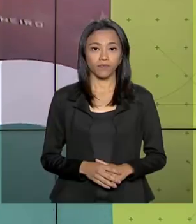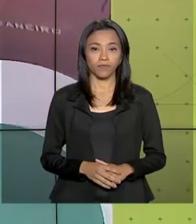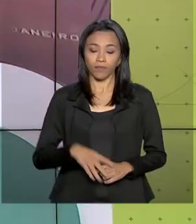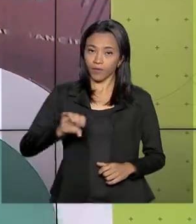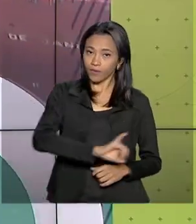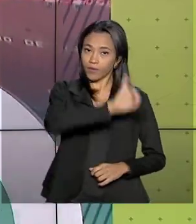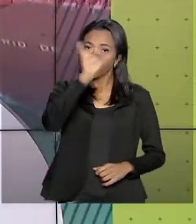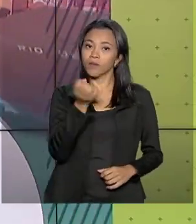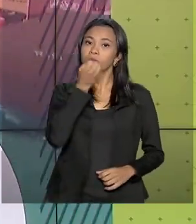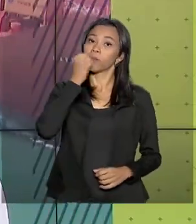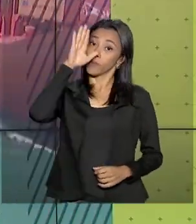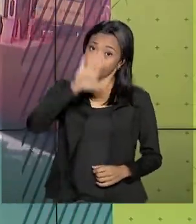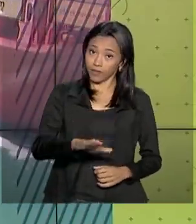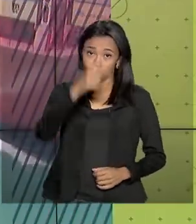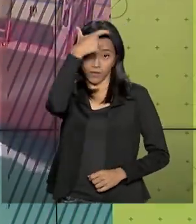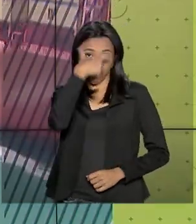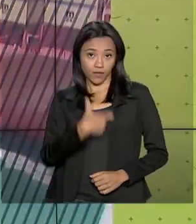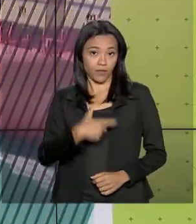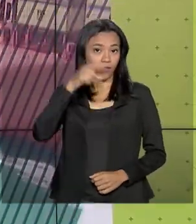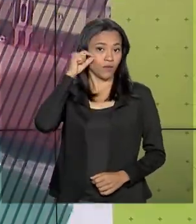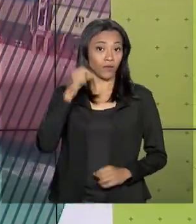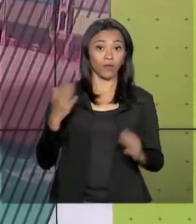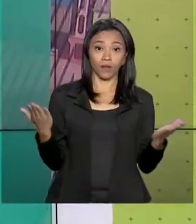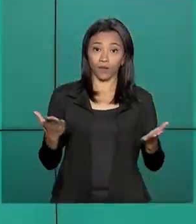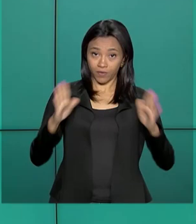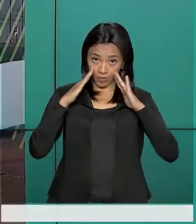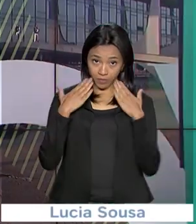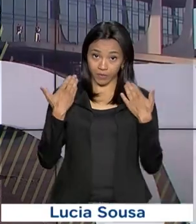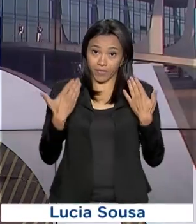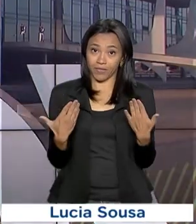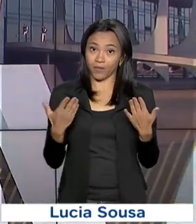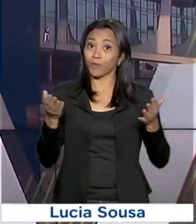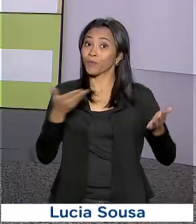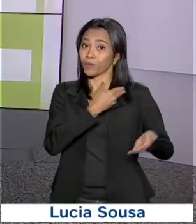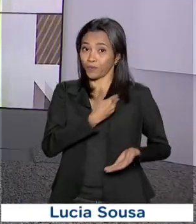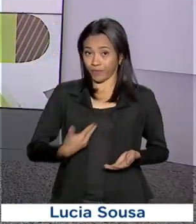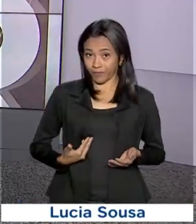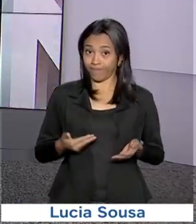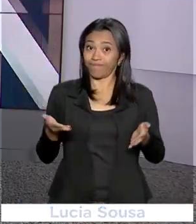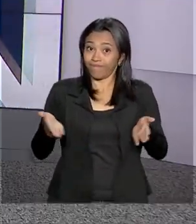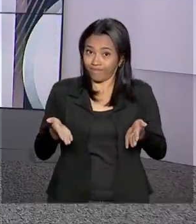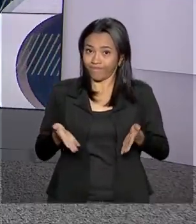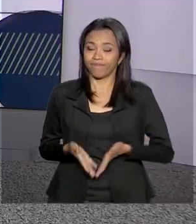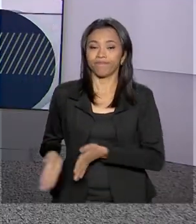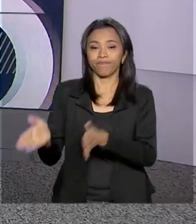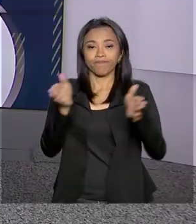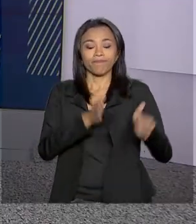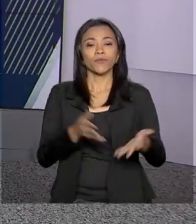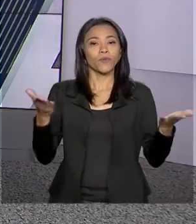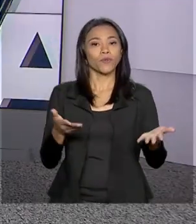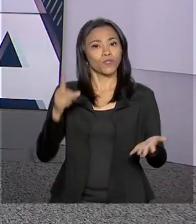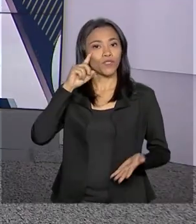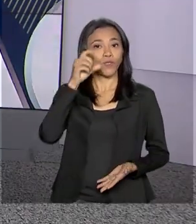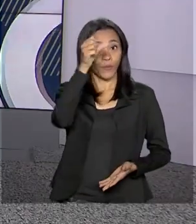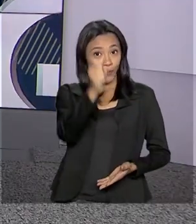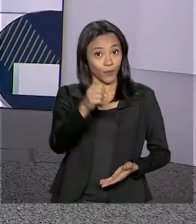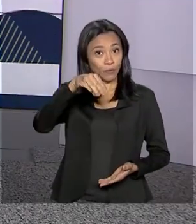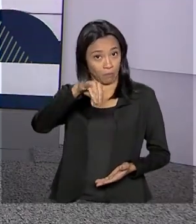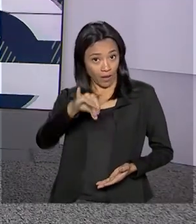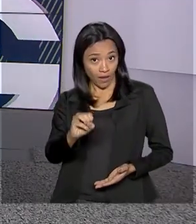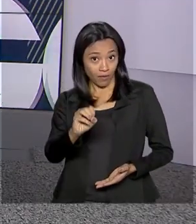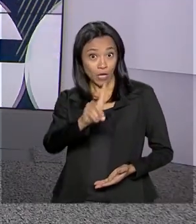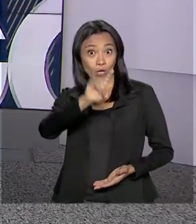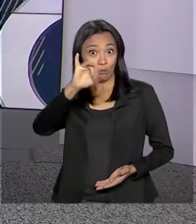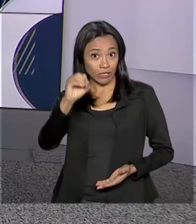Olá, boa tarde. Eu sou o Roberto Camargo e estamos no ar com o Governo Agora. Hoje, 8 de maio, é o dia da vitória,